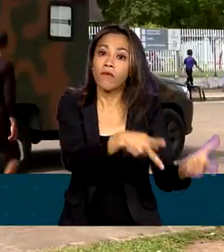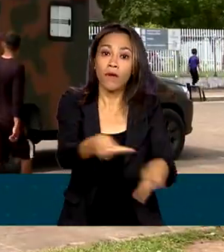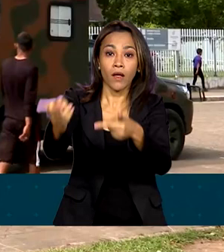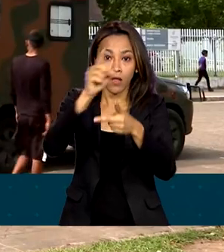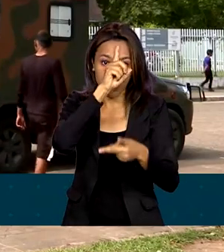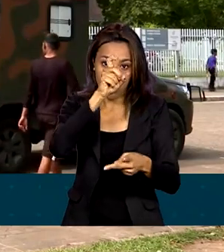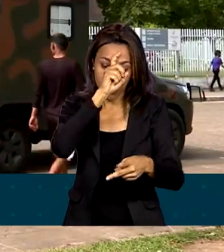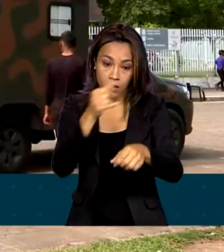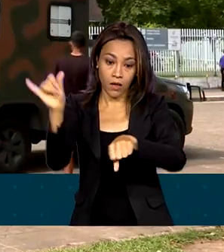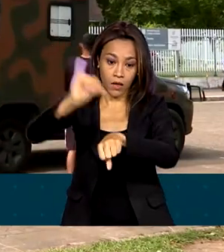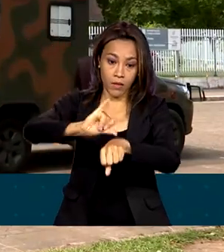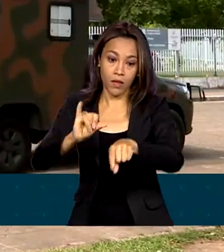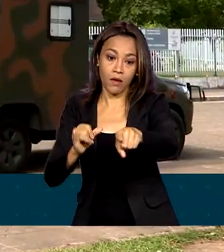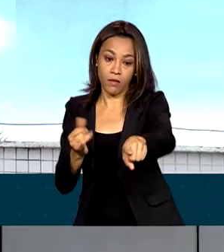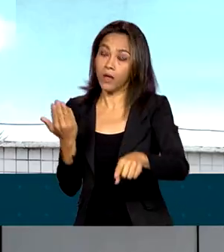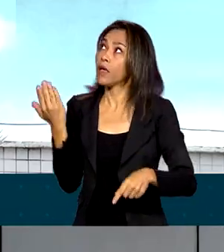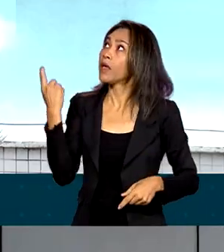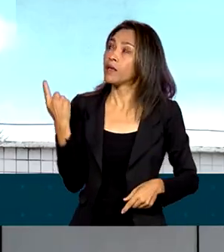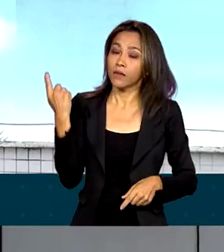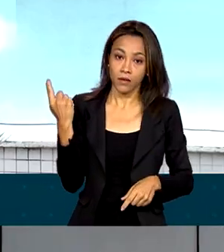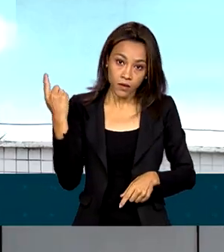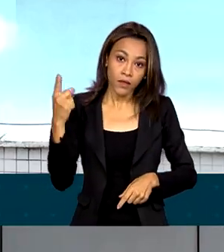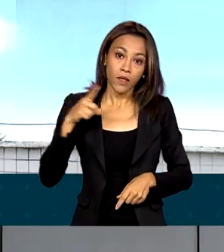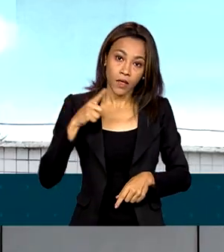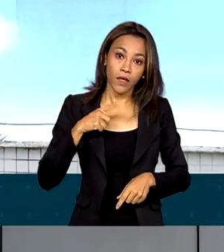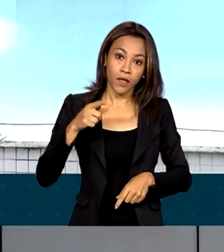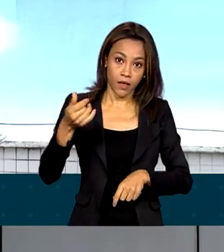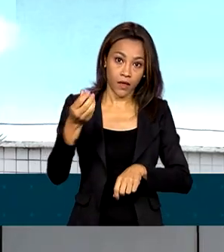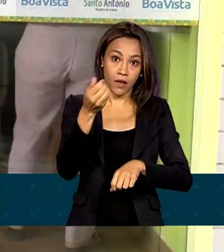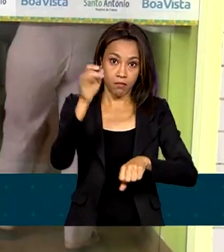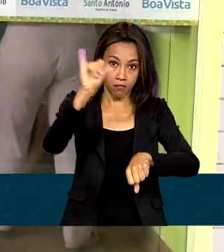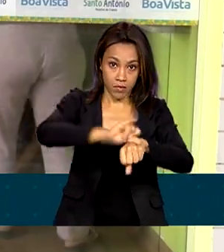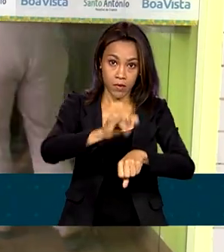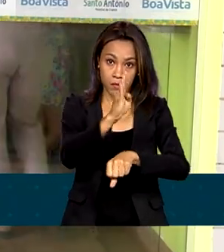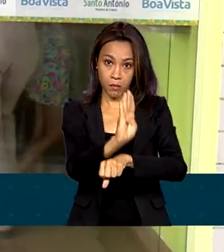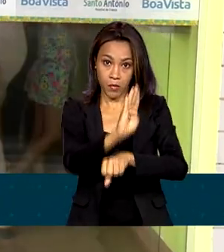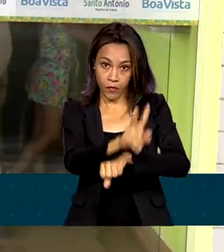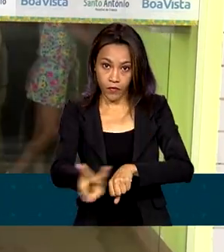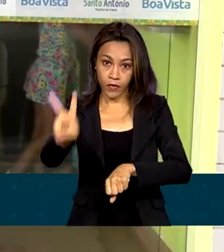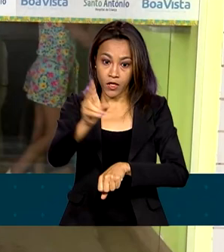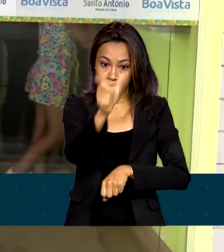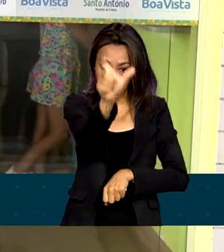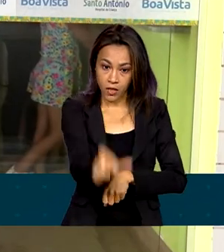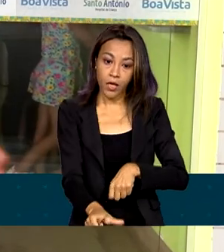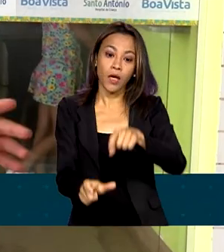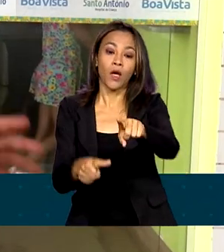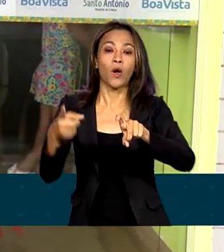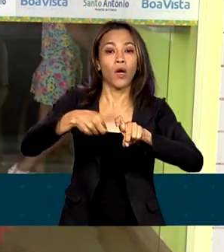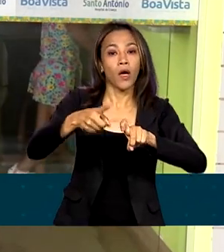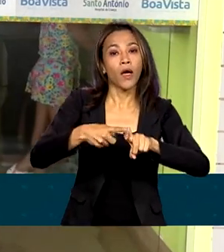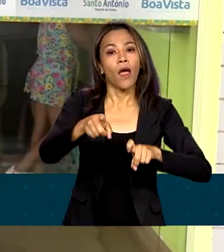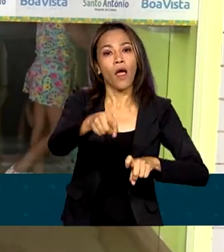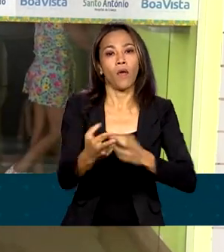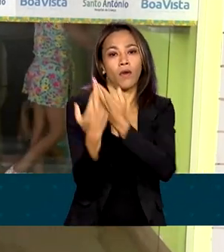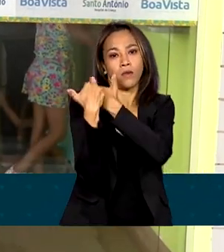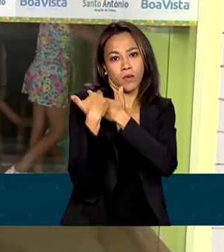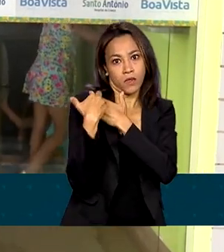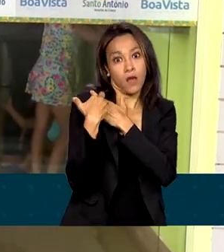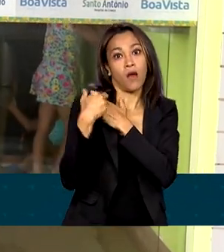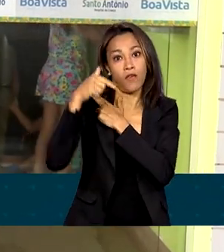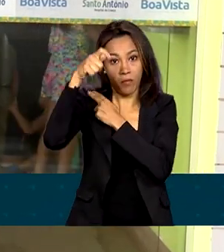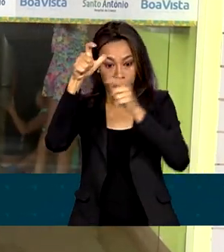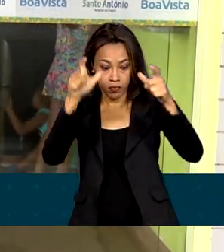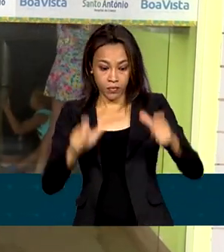o Hospital da Criança Santo Antônio, que fica no centro de Boa Vista. O pediatra Eugênio Patrício é o responsável pela